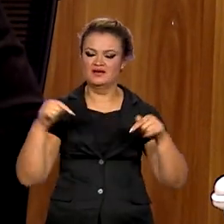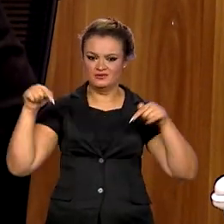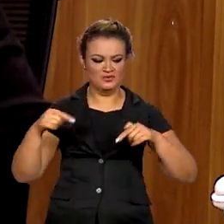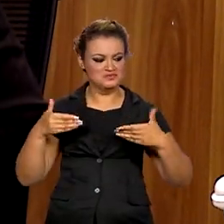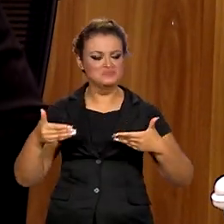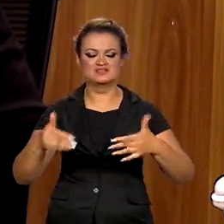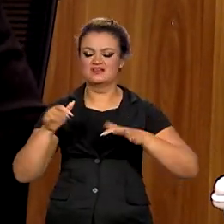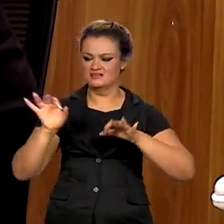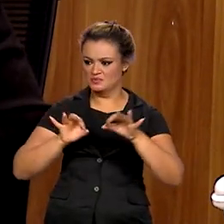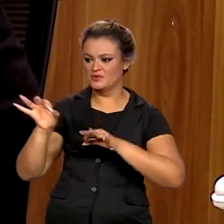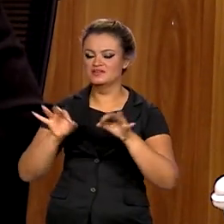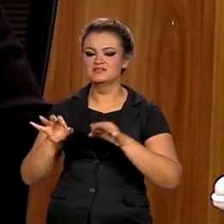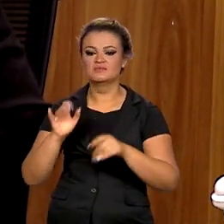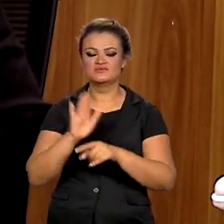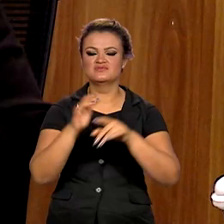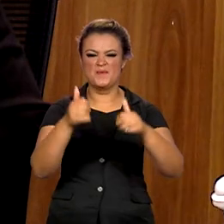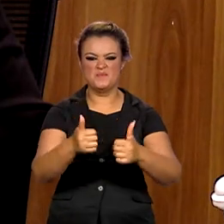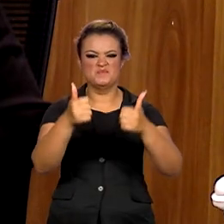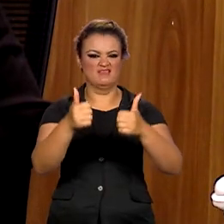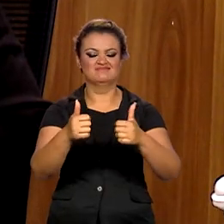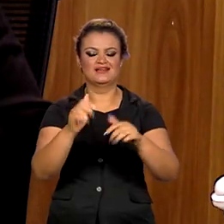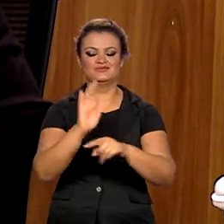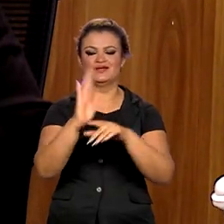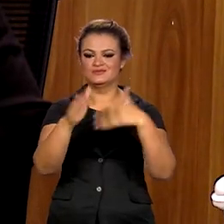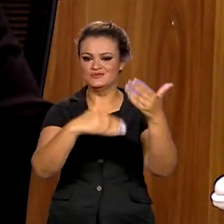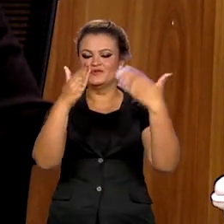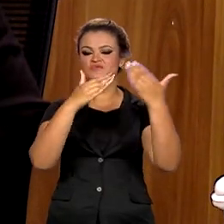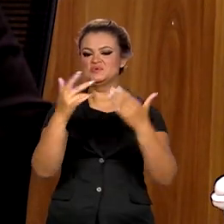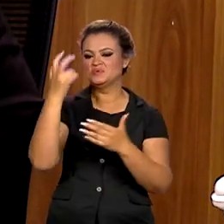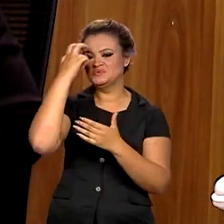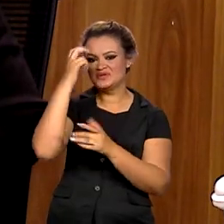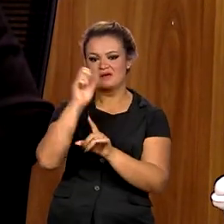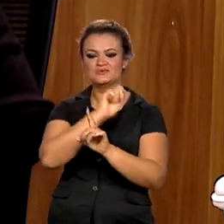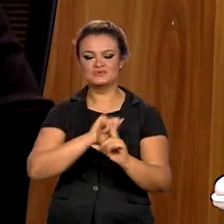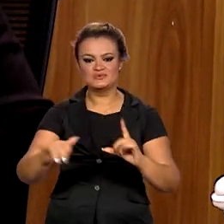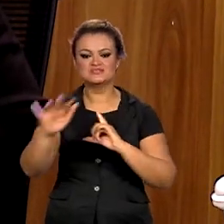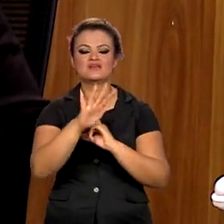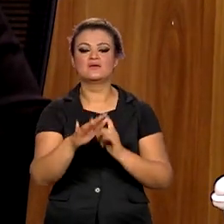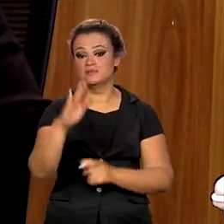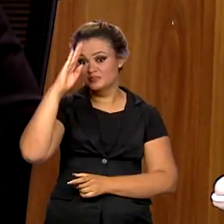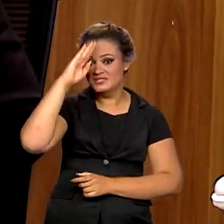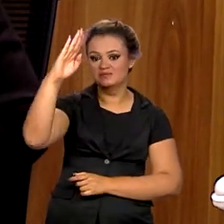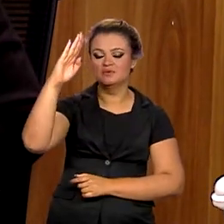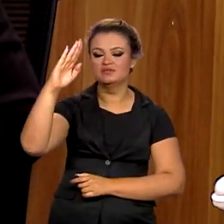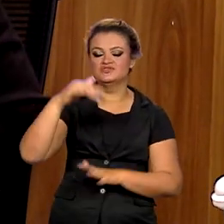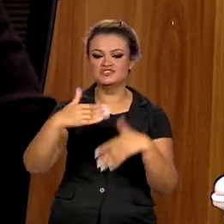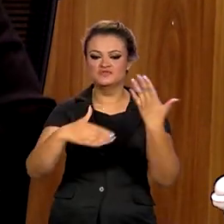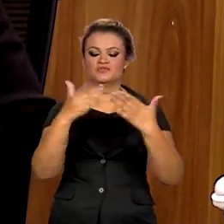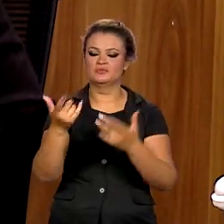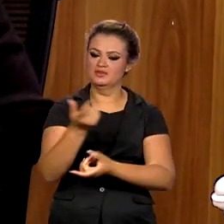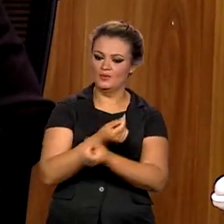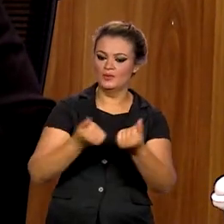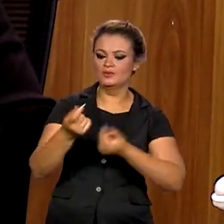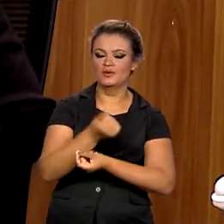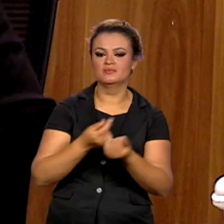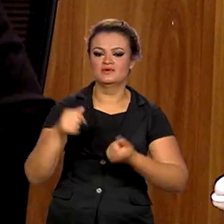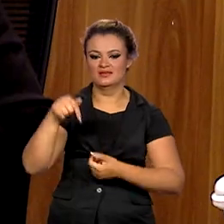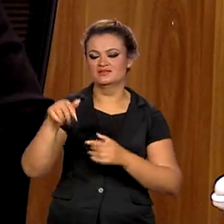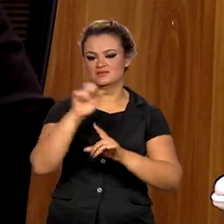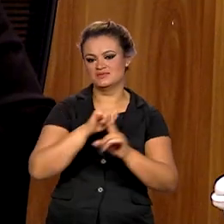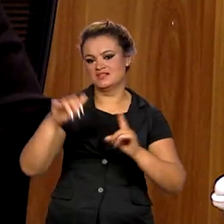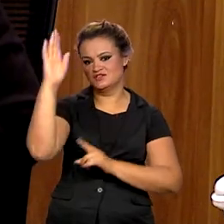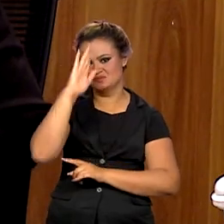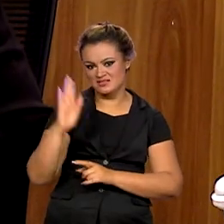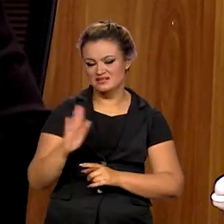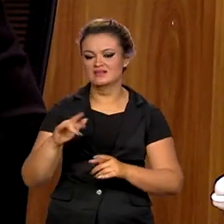vem executando, porque é para o melhor, para trazer desenvolvimento cultural, social e, principalmente, desenvolvimento econômico para a sociedade